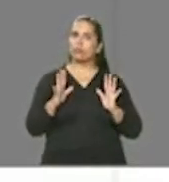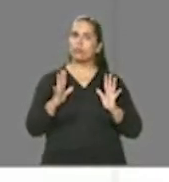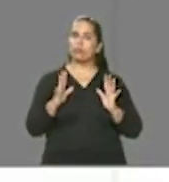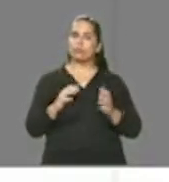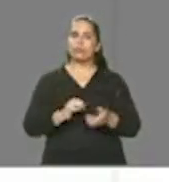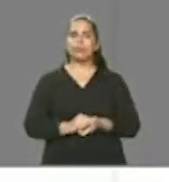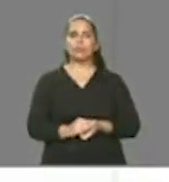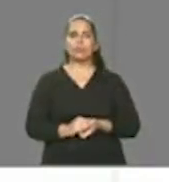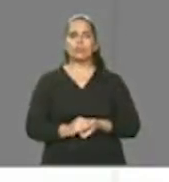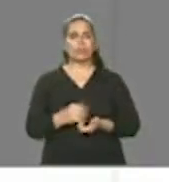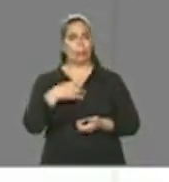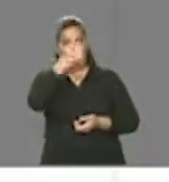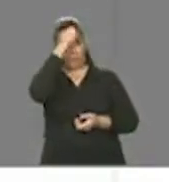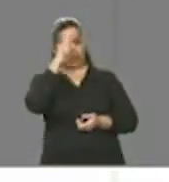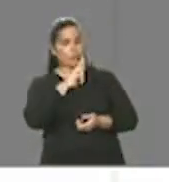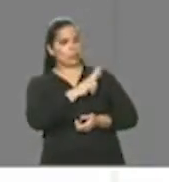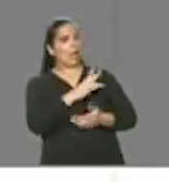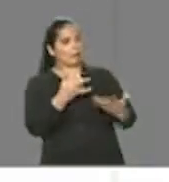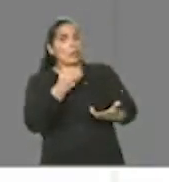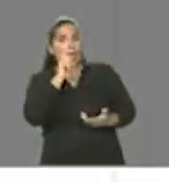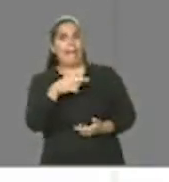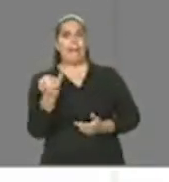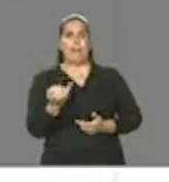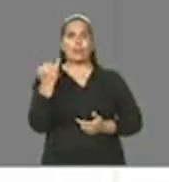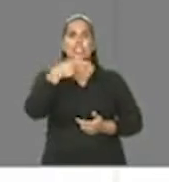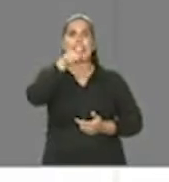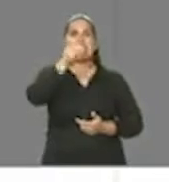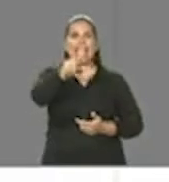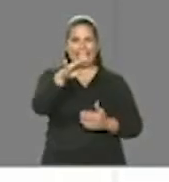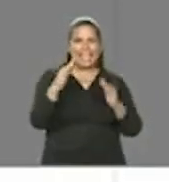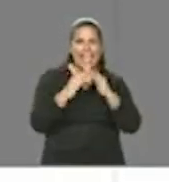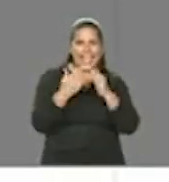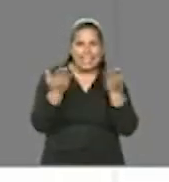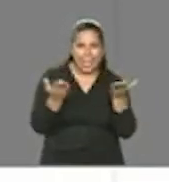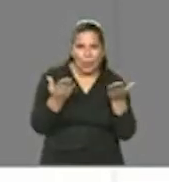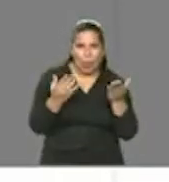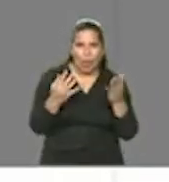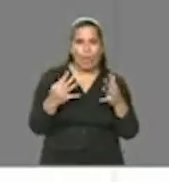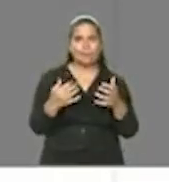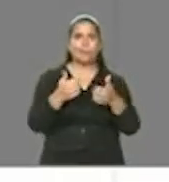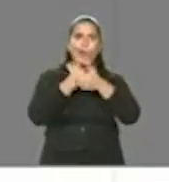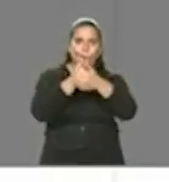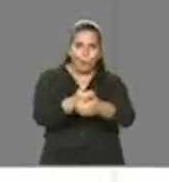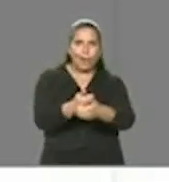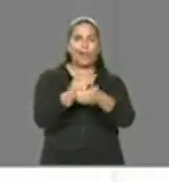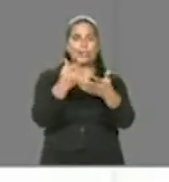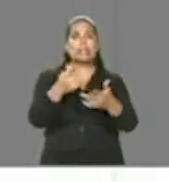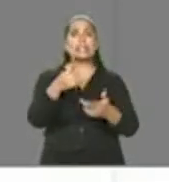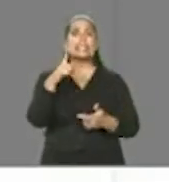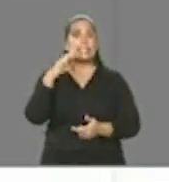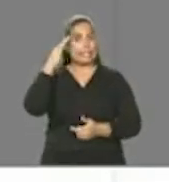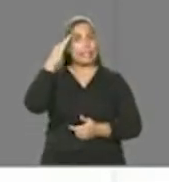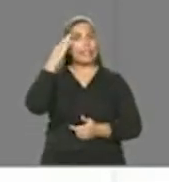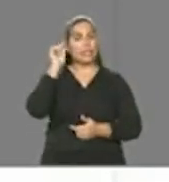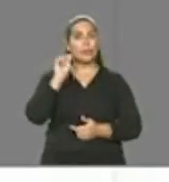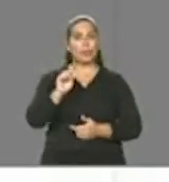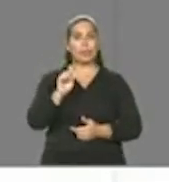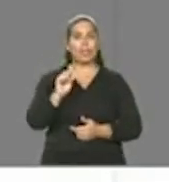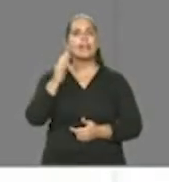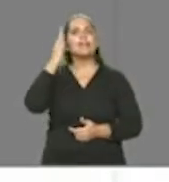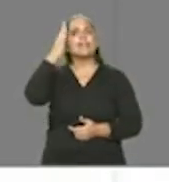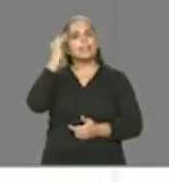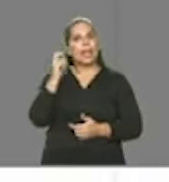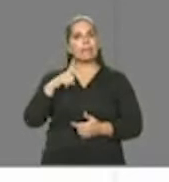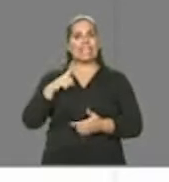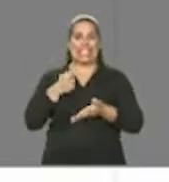Então, é muito importante que as pessoas estão nos assistindo em casa agora e entendam. Você sabe que há uma